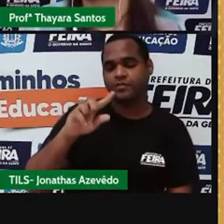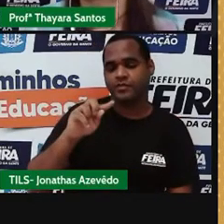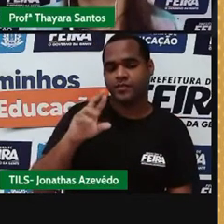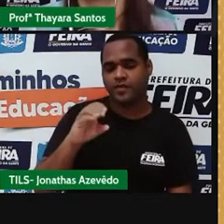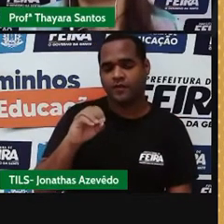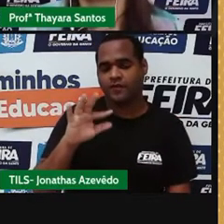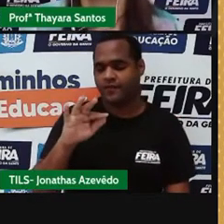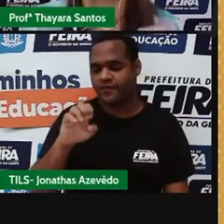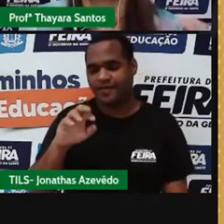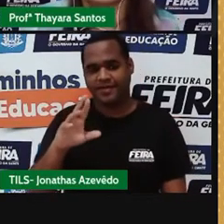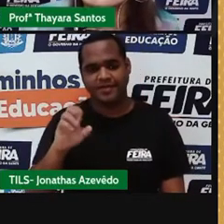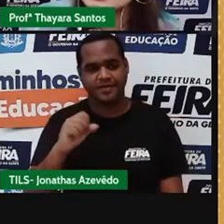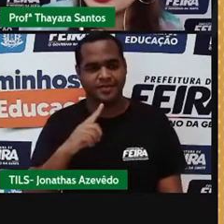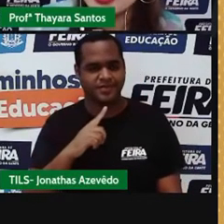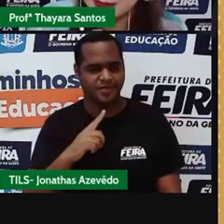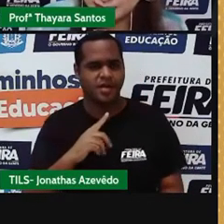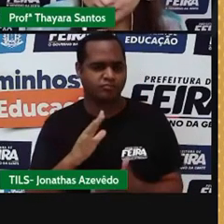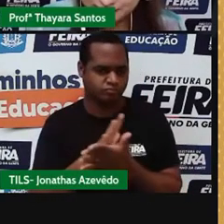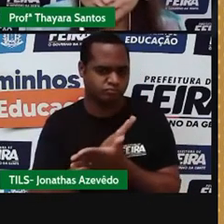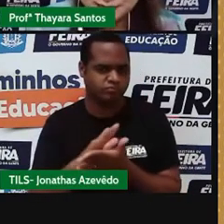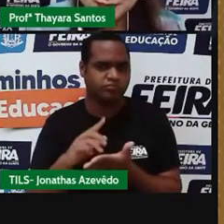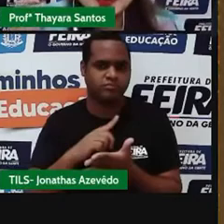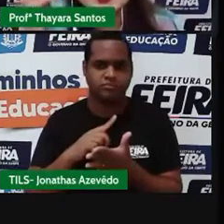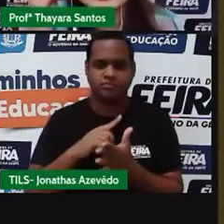os elétrons que têm carga negativa.